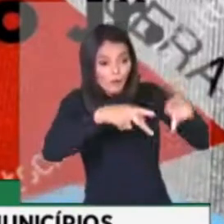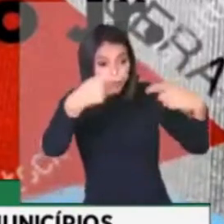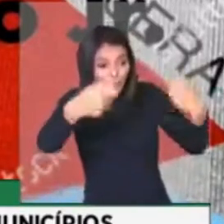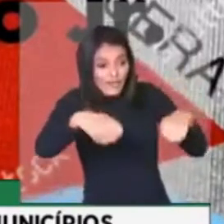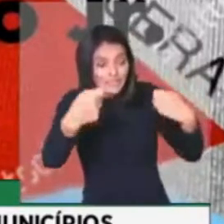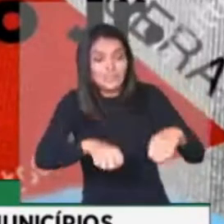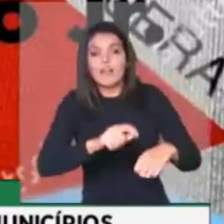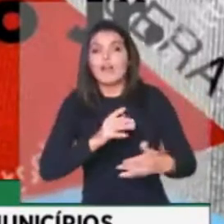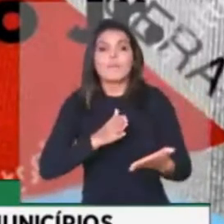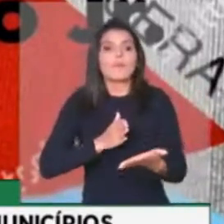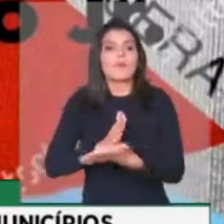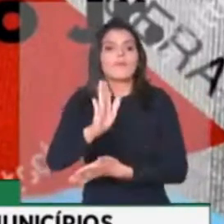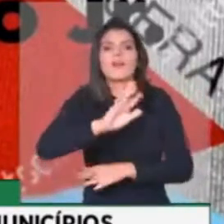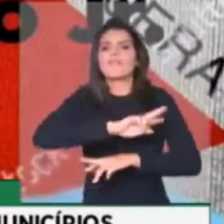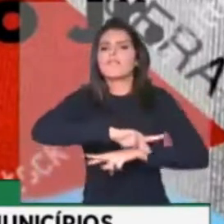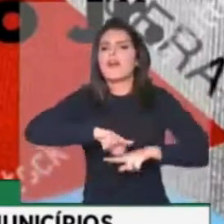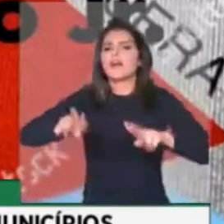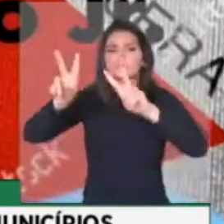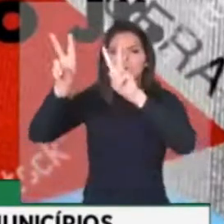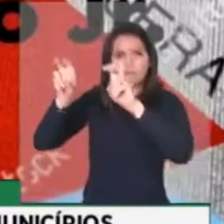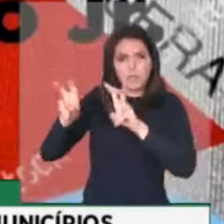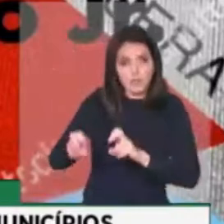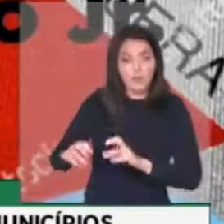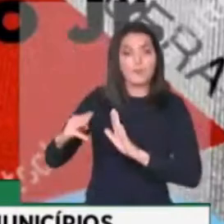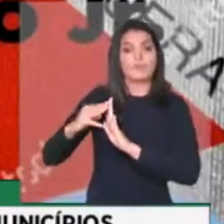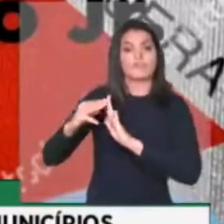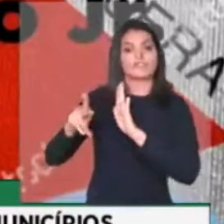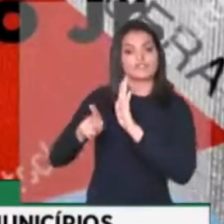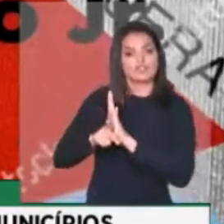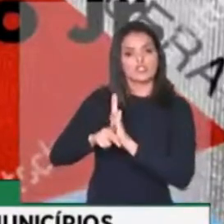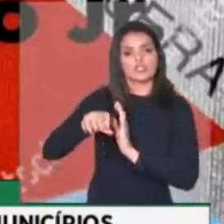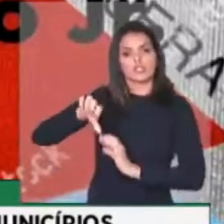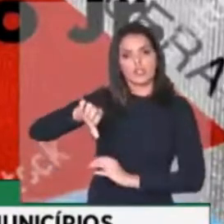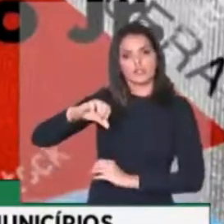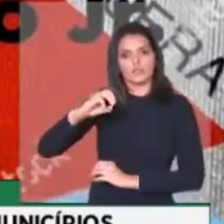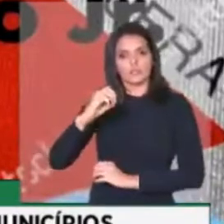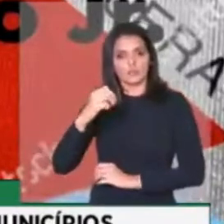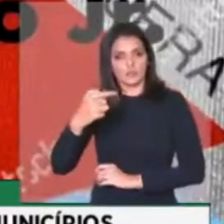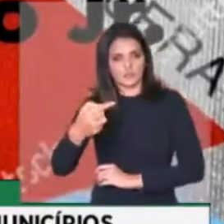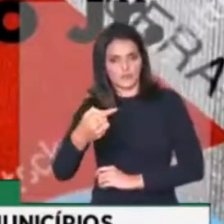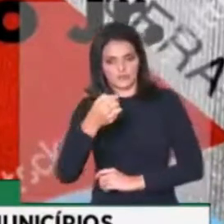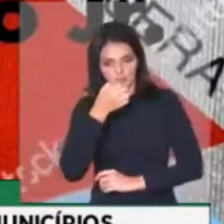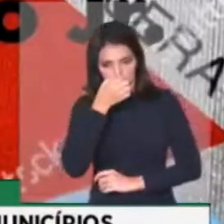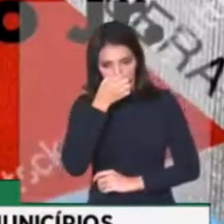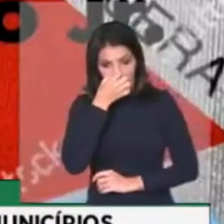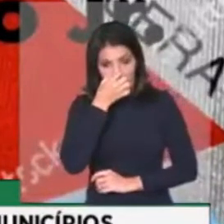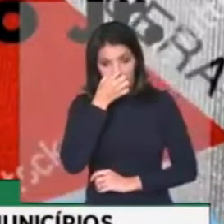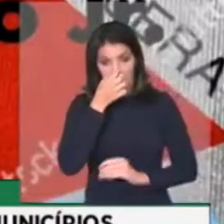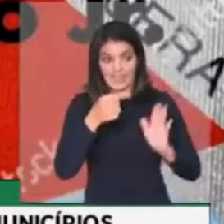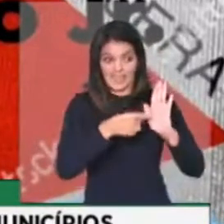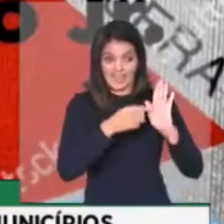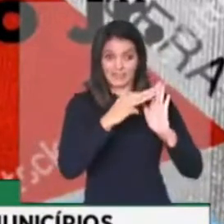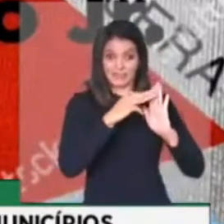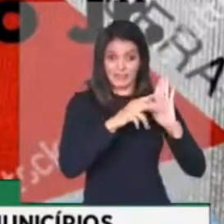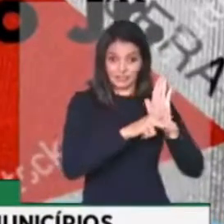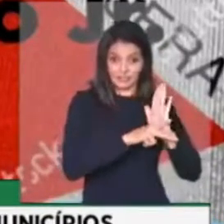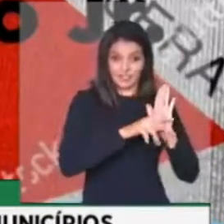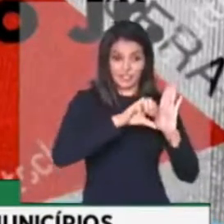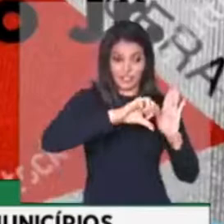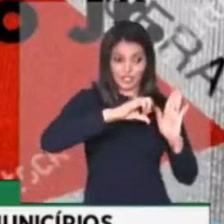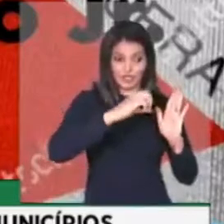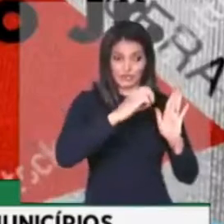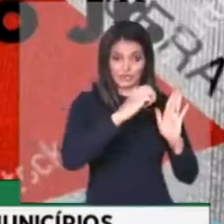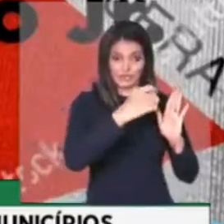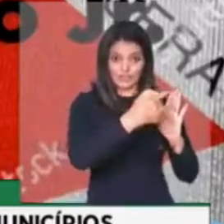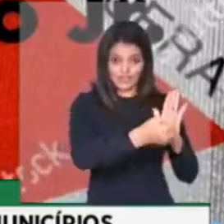para aprovar entre vários temas a medida provisória 907, pois ela traz um item importante para